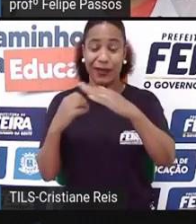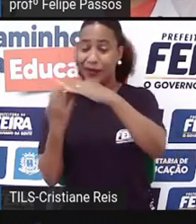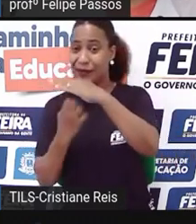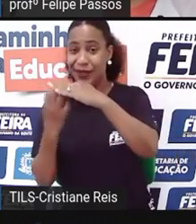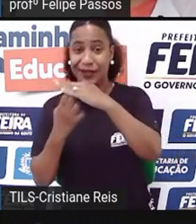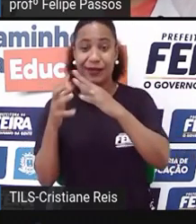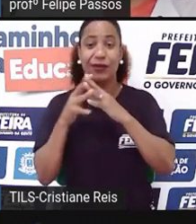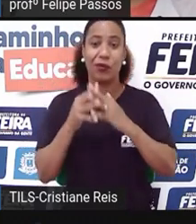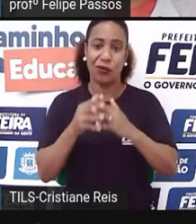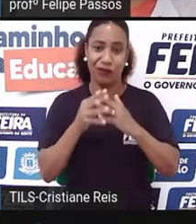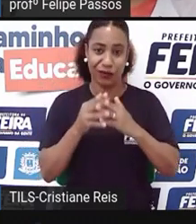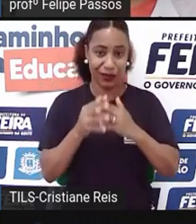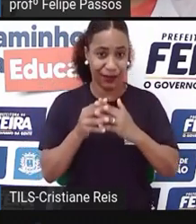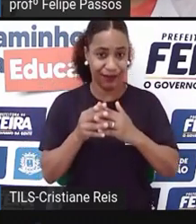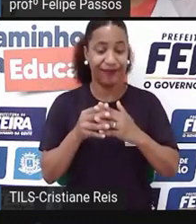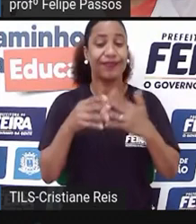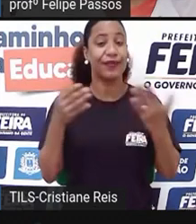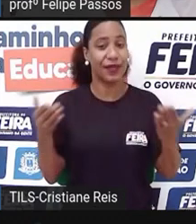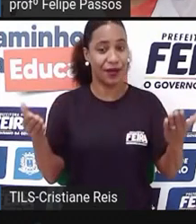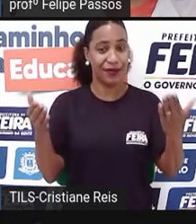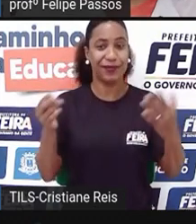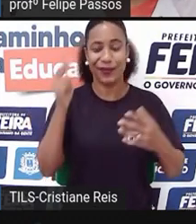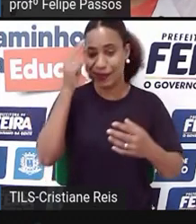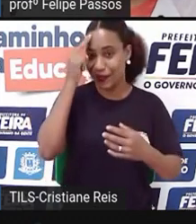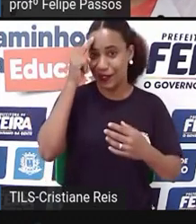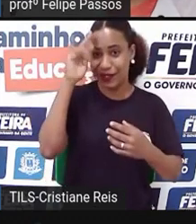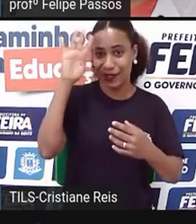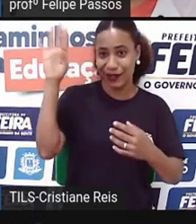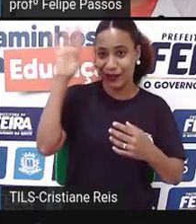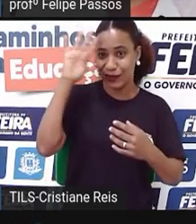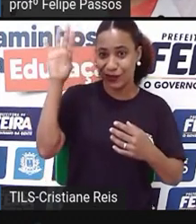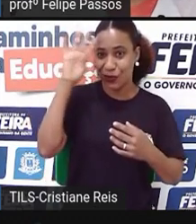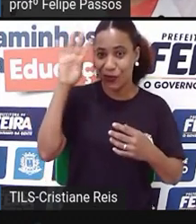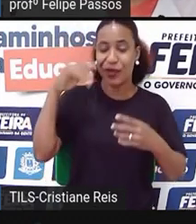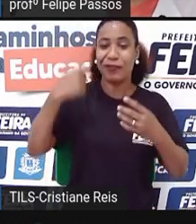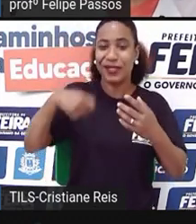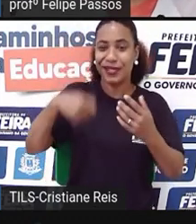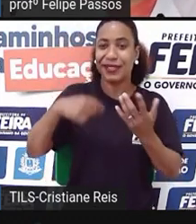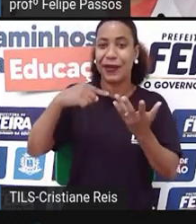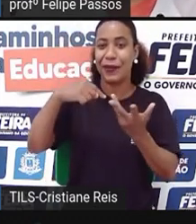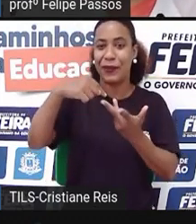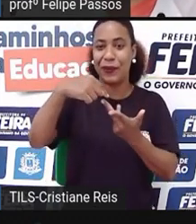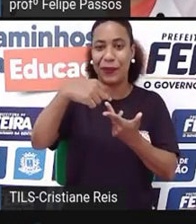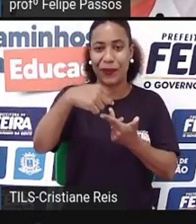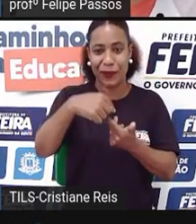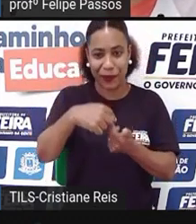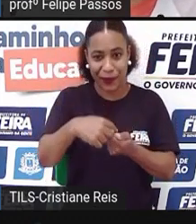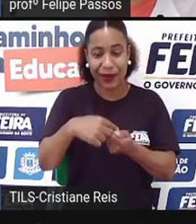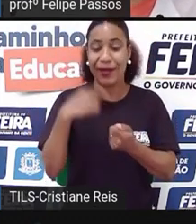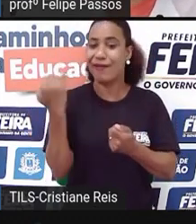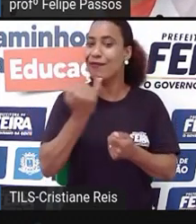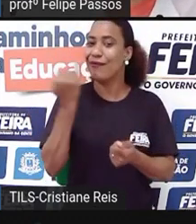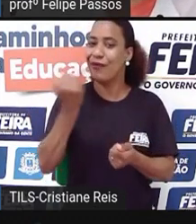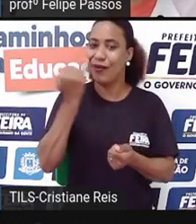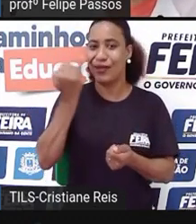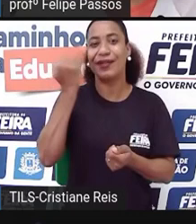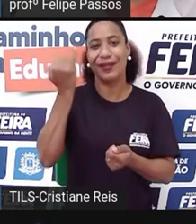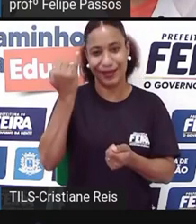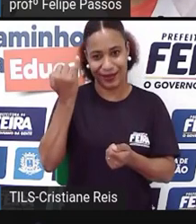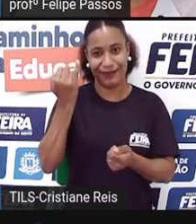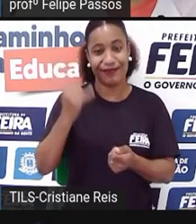sonho e essa necessidade andem juntas e realmente traga frutos, resultados